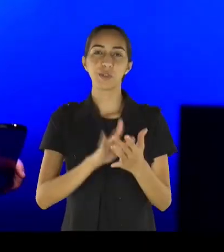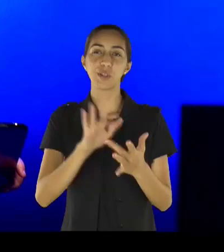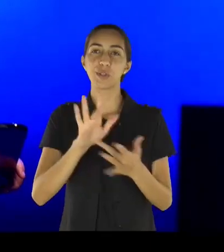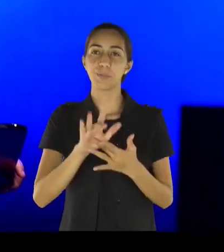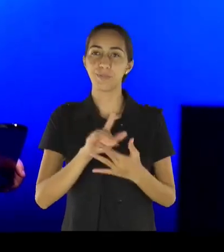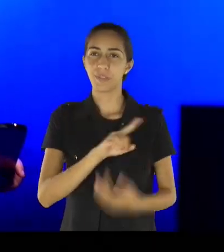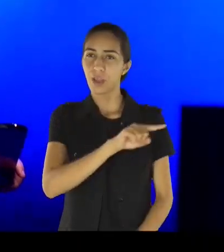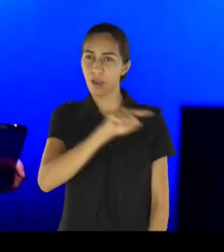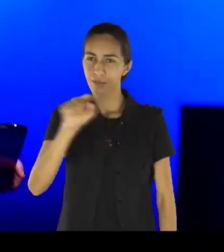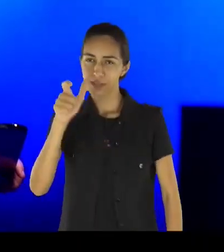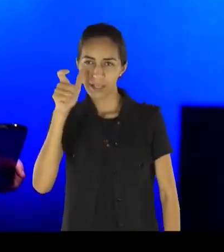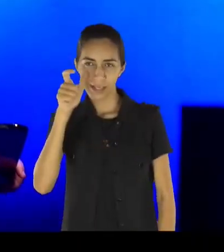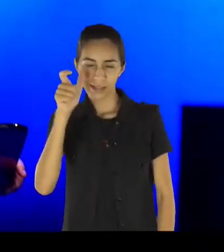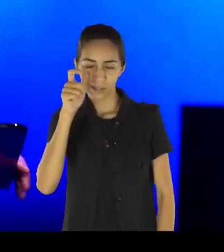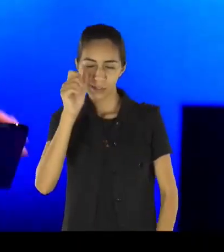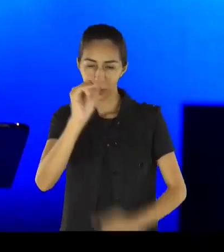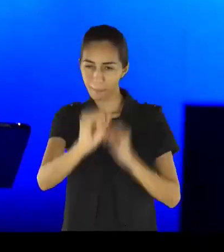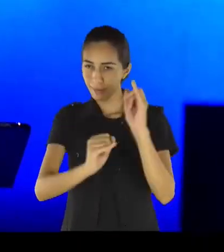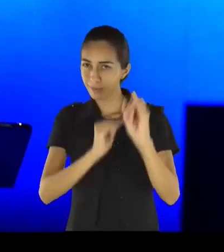assistindo, pela internet,